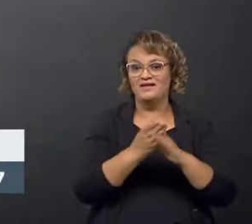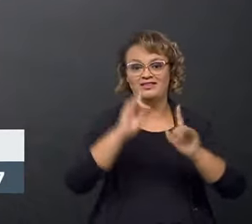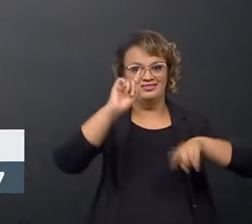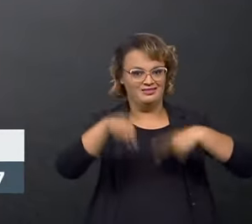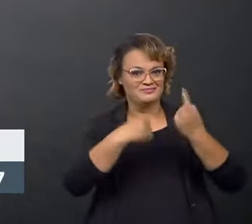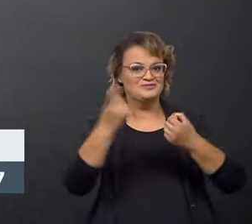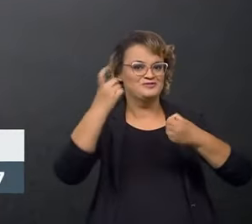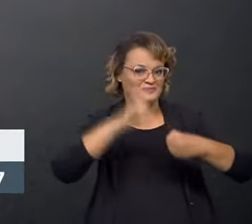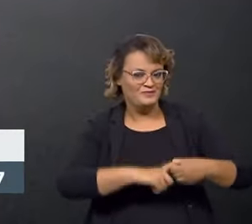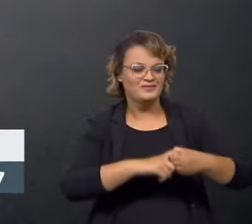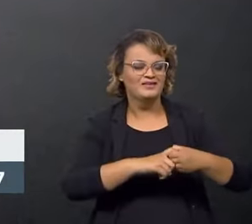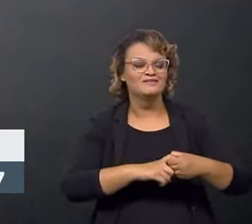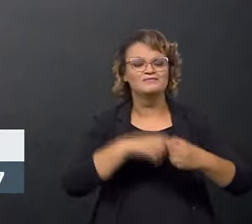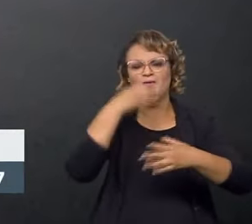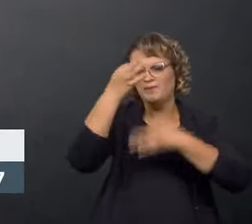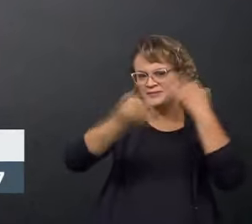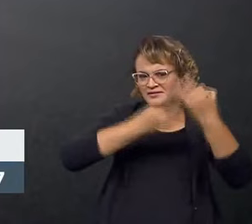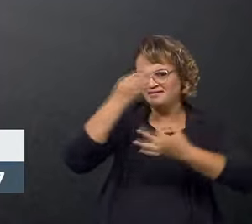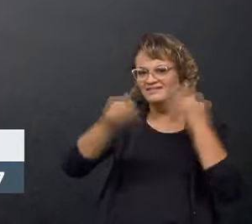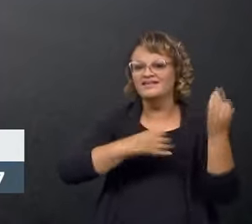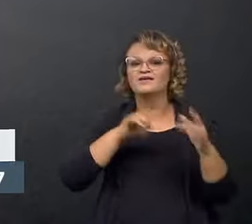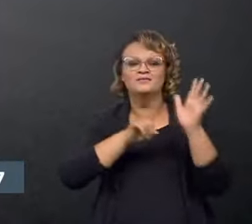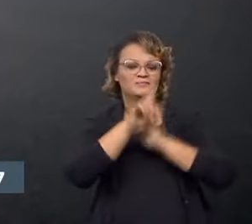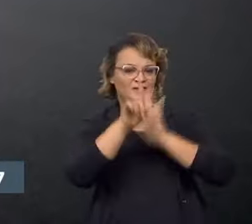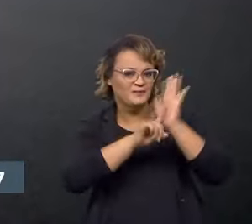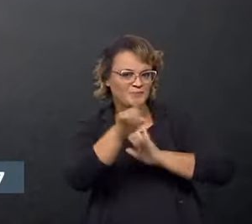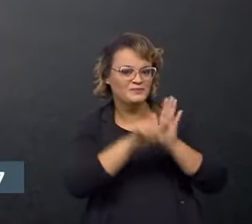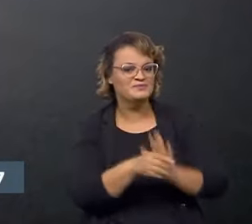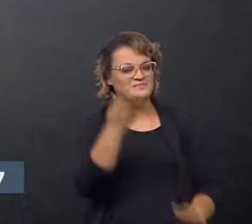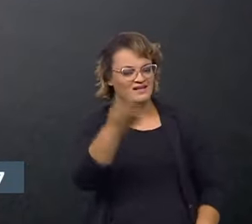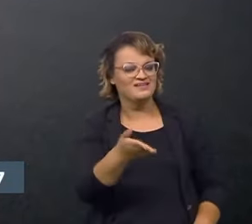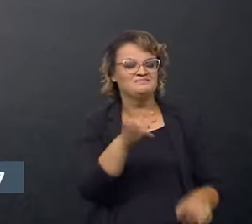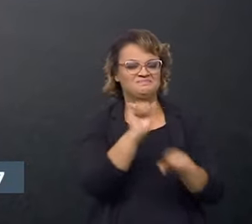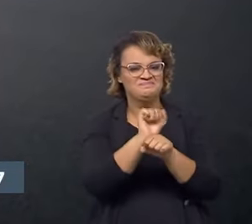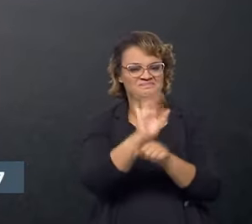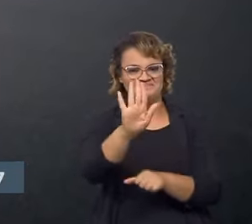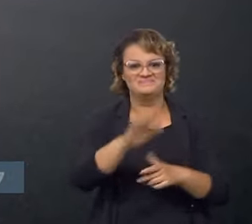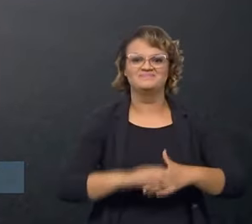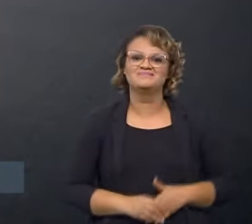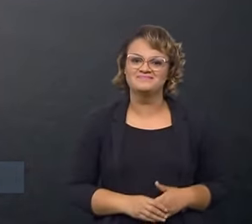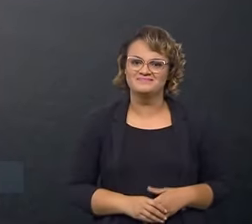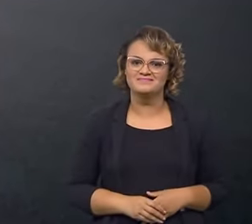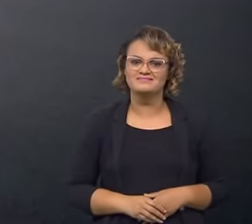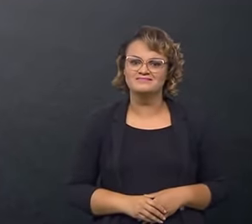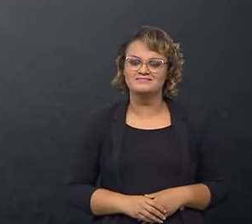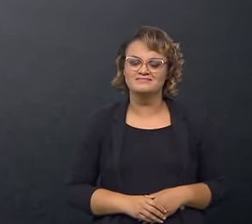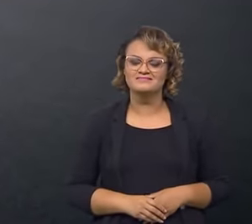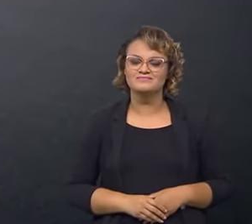intervalo e a seguir, teremos comentários, mais perguntas para o nosso convidado. Eu peço que você fique com a gente.